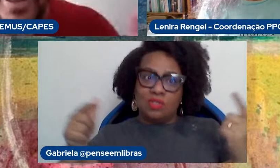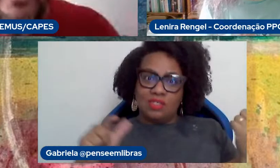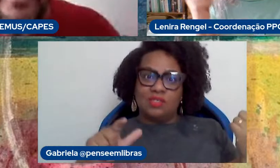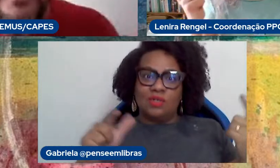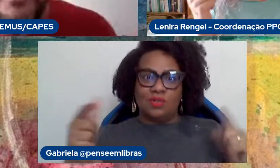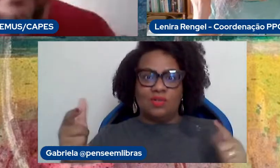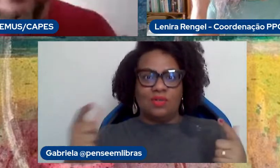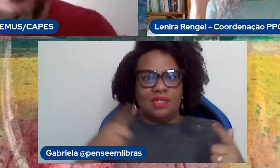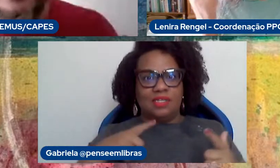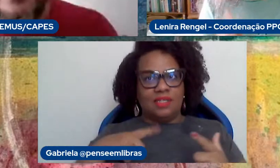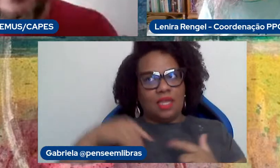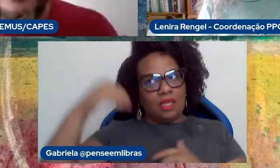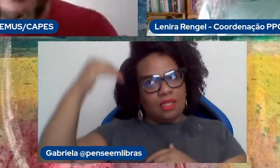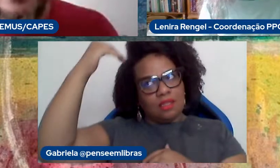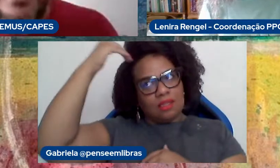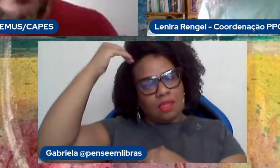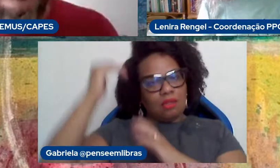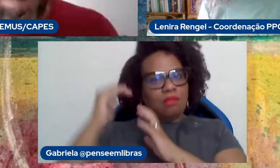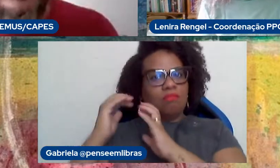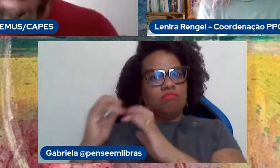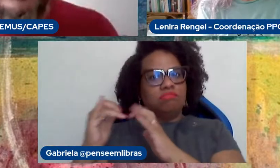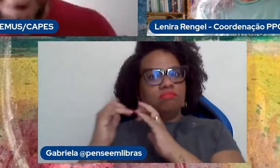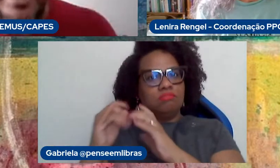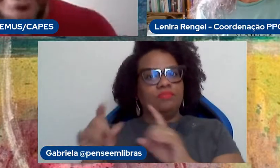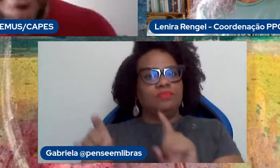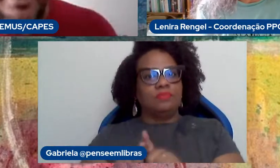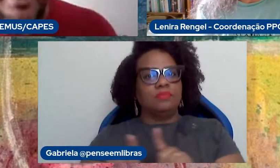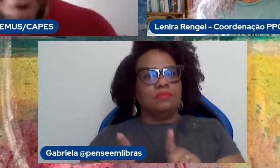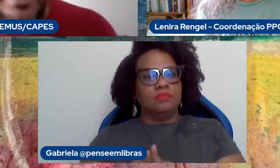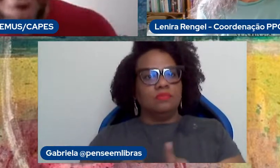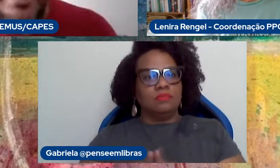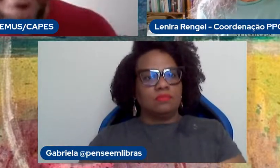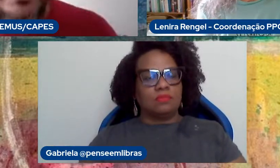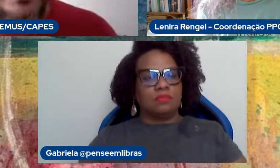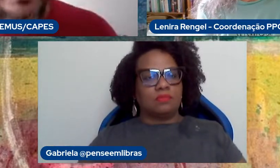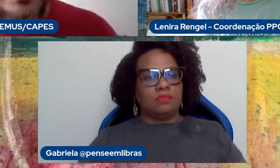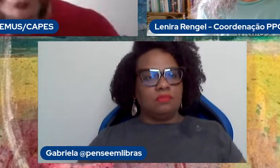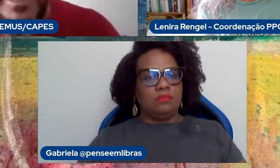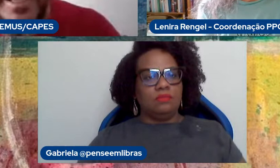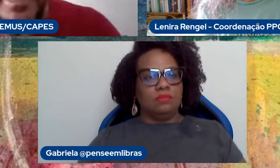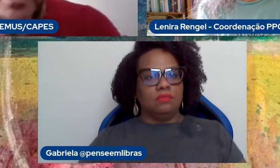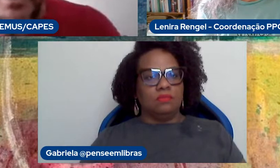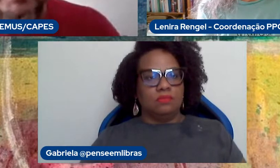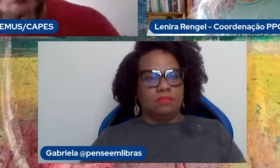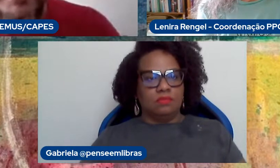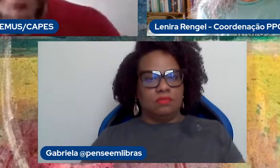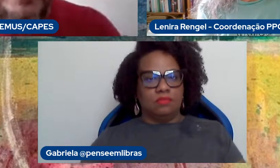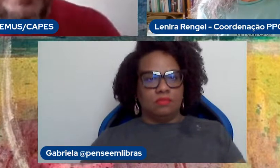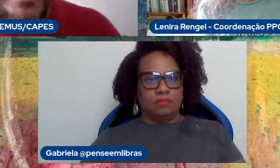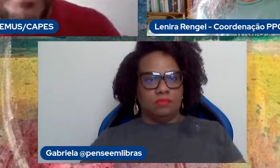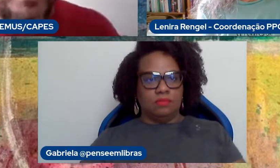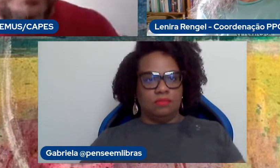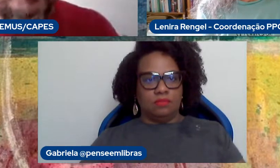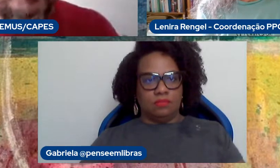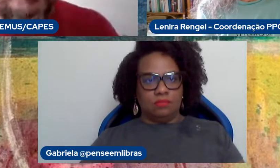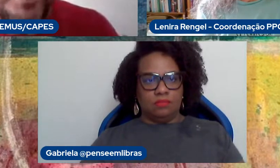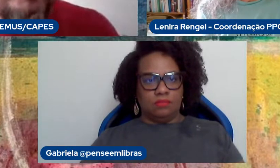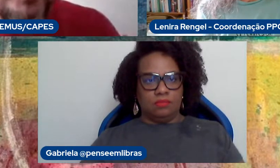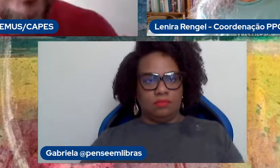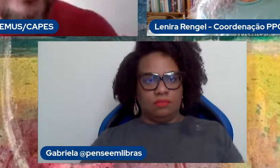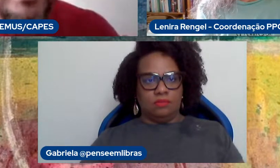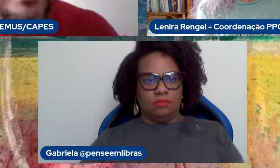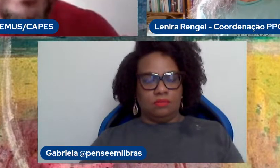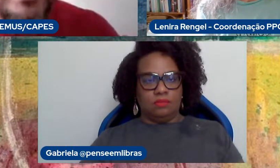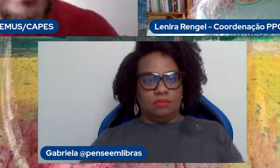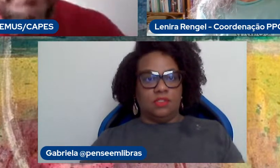intelectual também, muito, né? Isso, ela é chamada, por essa, essa, essa, musicóloga,